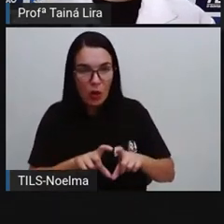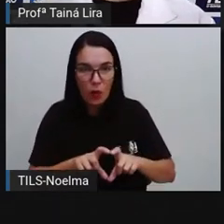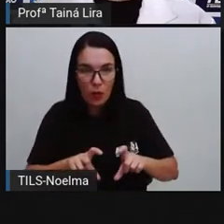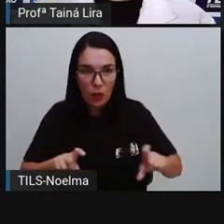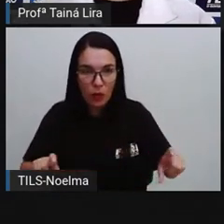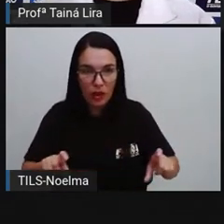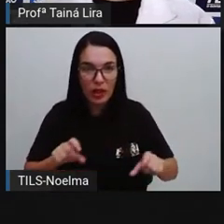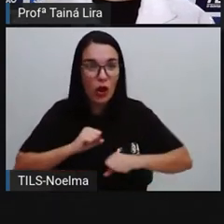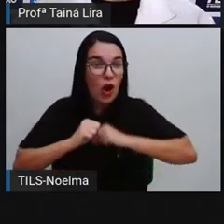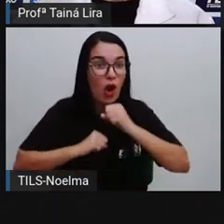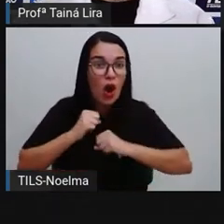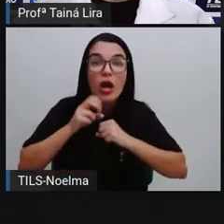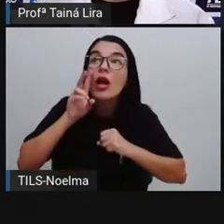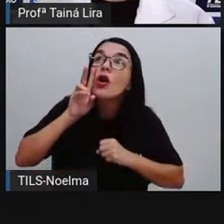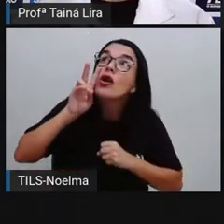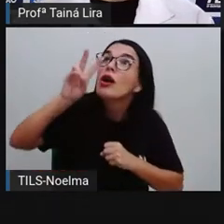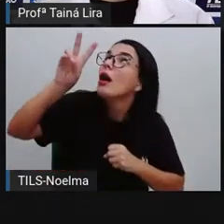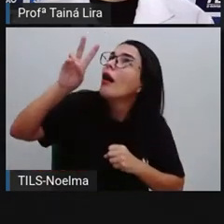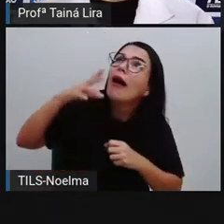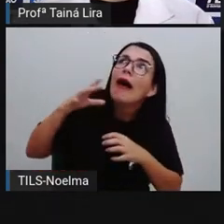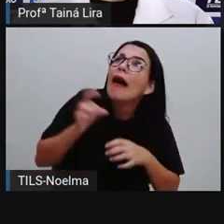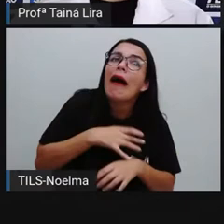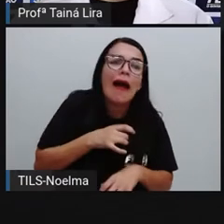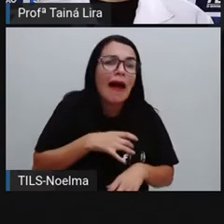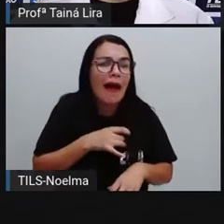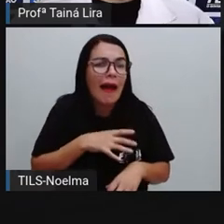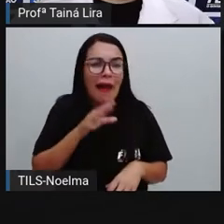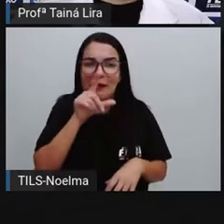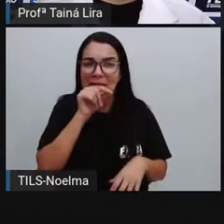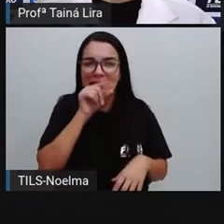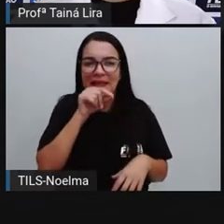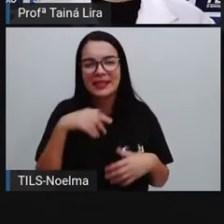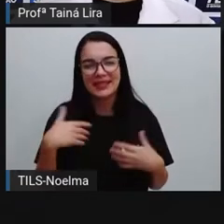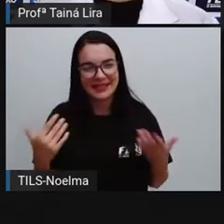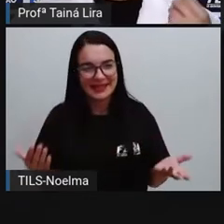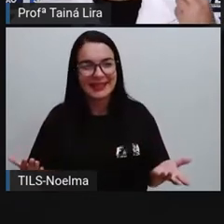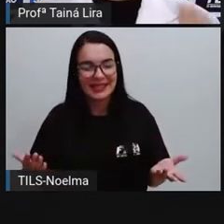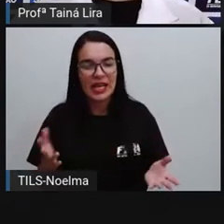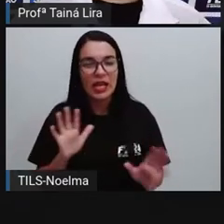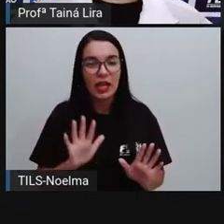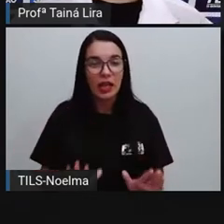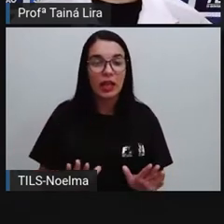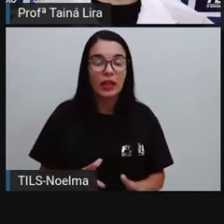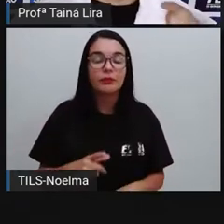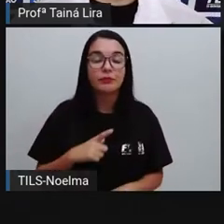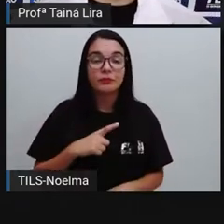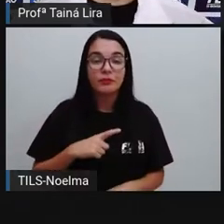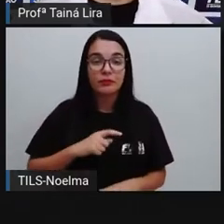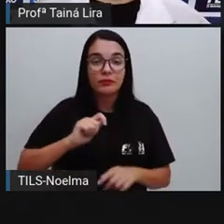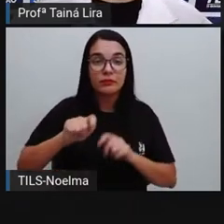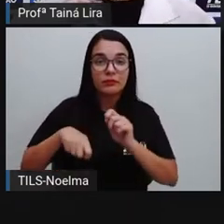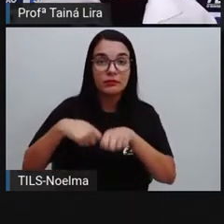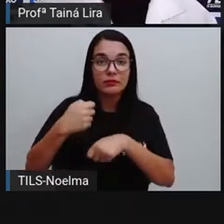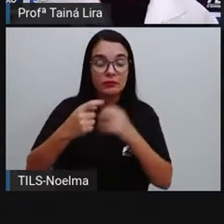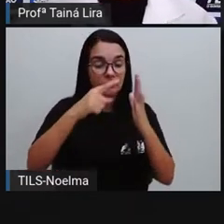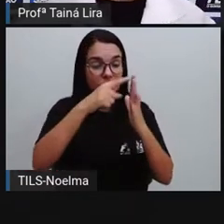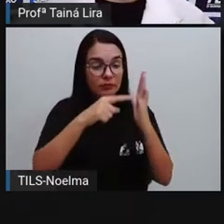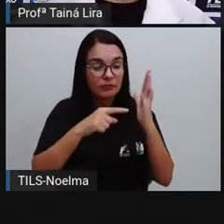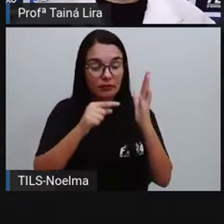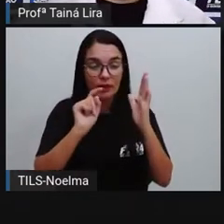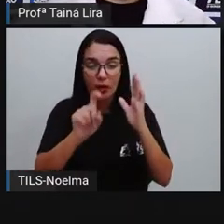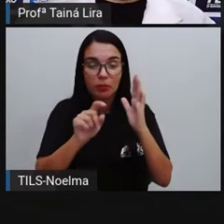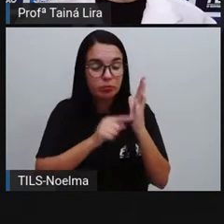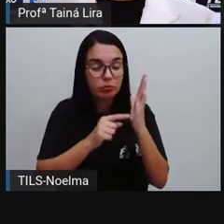olham para cima, olha, com medo desse passarinho. Quais sinais de pontuação apareceram aí nesses